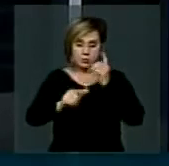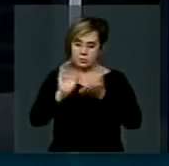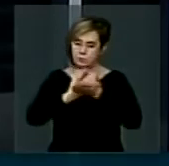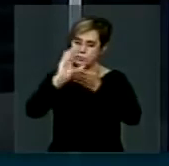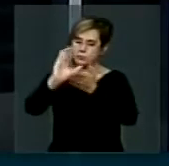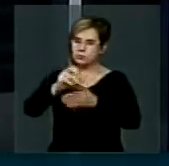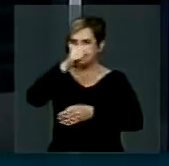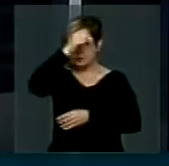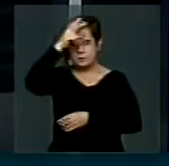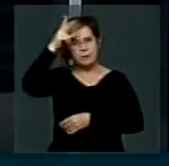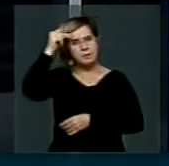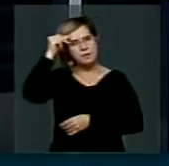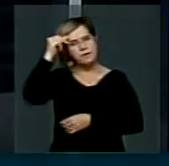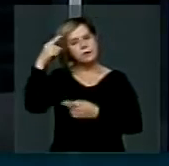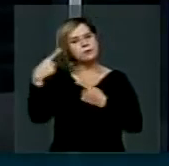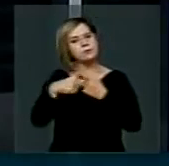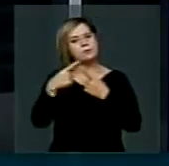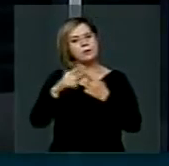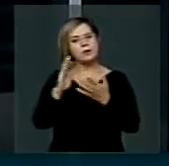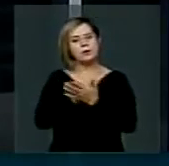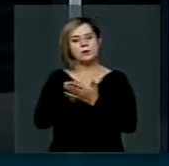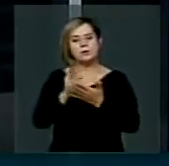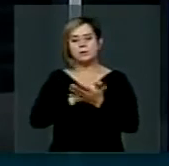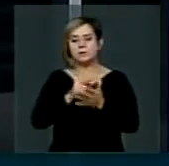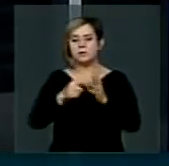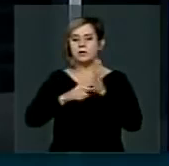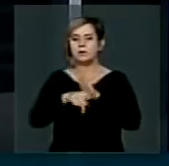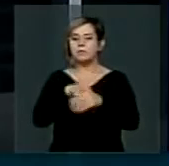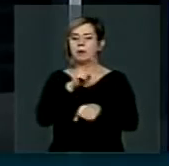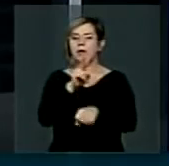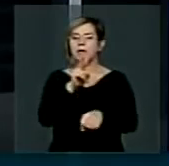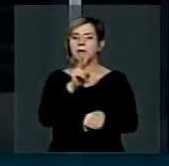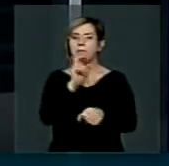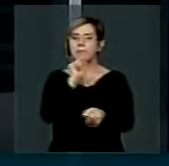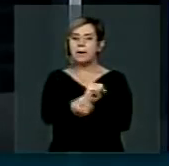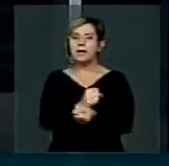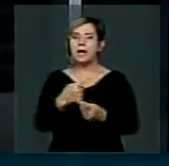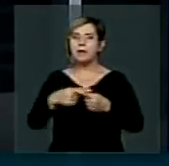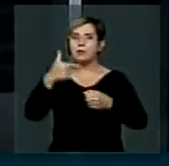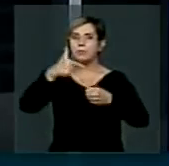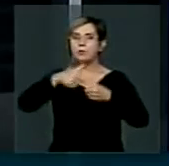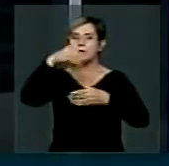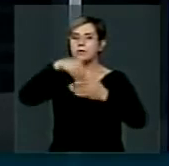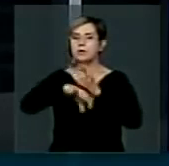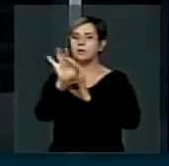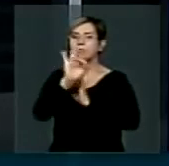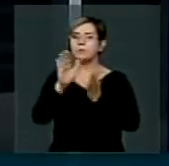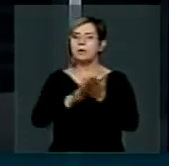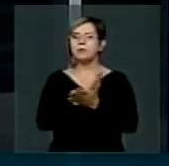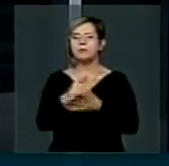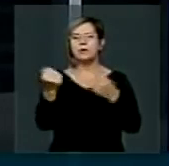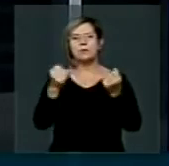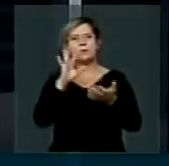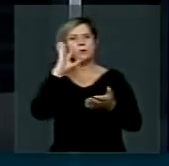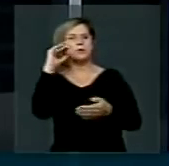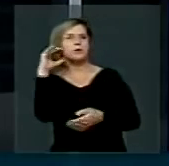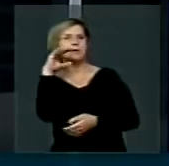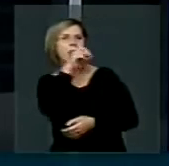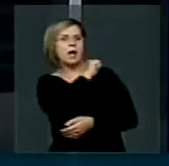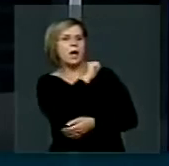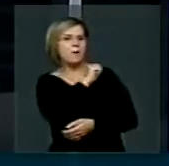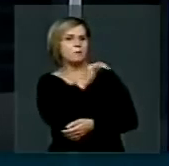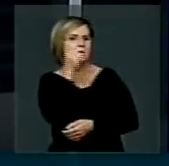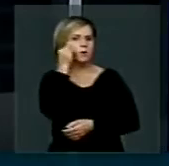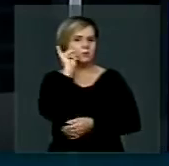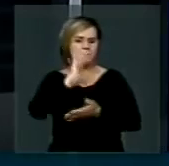prefeituras que às vezes tem máquinas e as máquinas estão paradas porque não tem combustível. Então é preciso tomar medidas rápidas porque